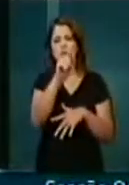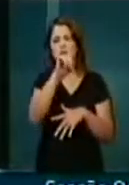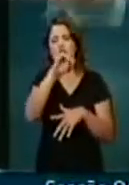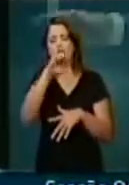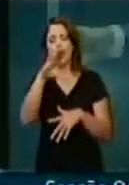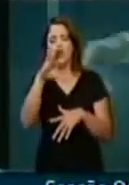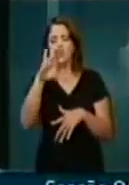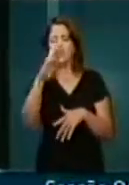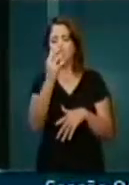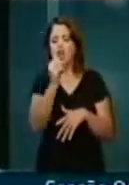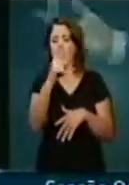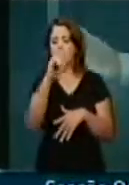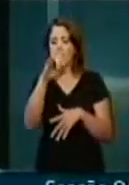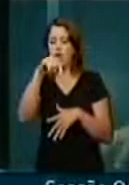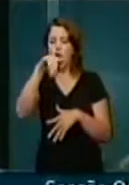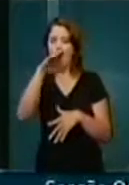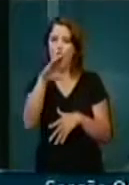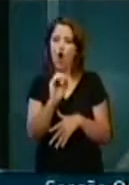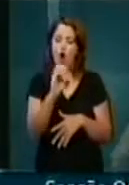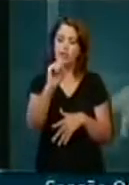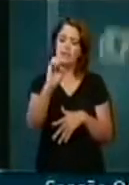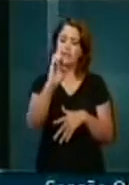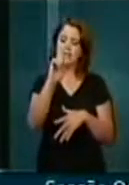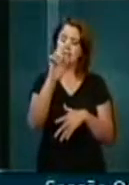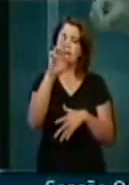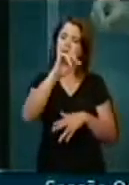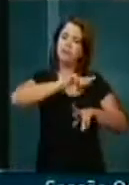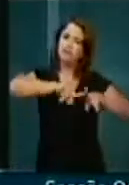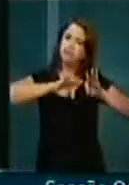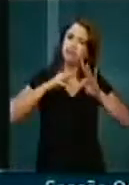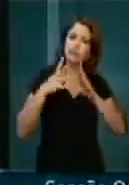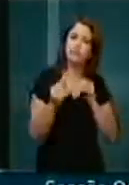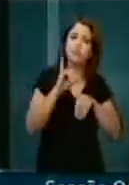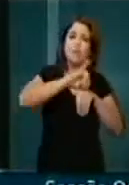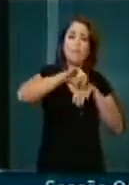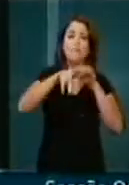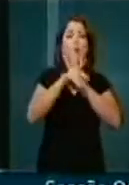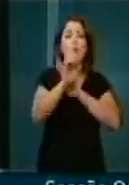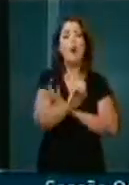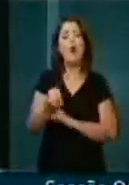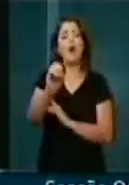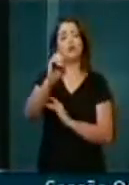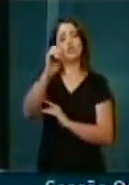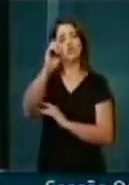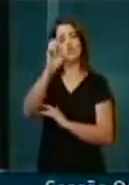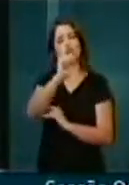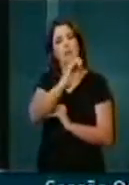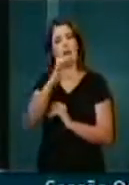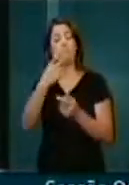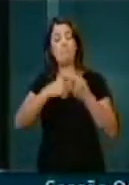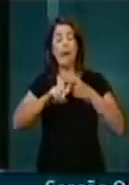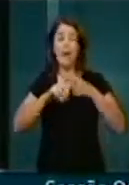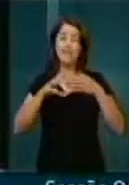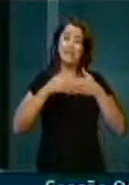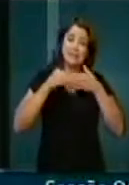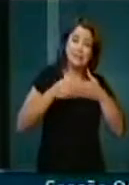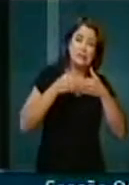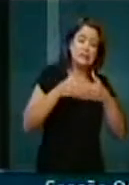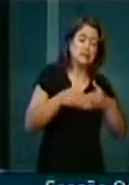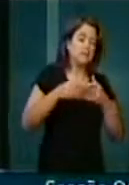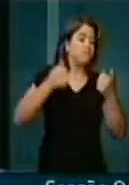Chapecó, Seara e assim por diante. Estão situados no Oeste. Mas o transporte torna-se